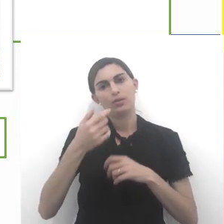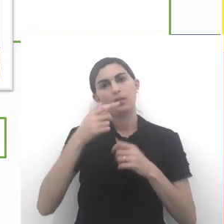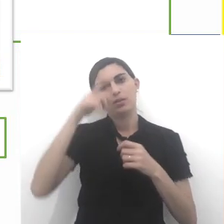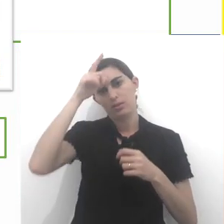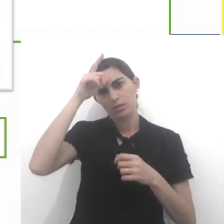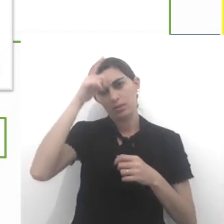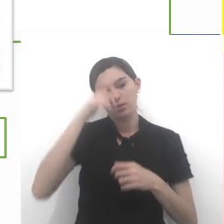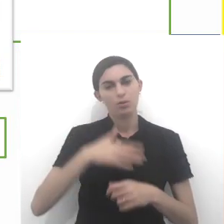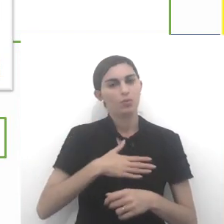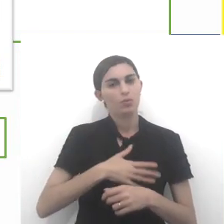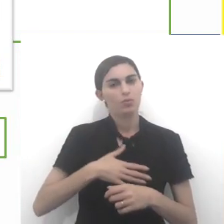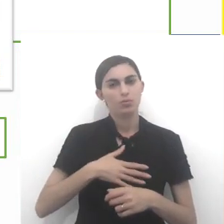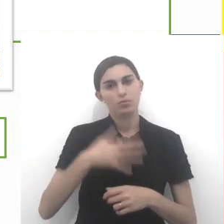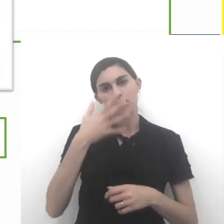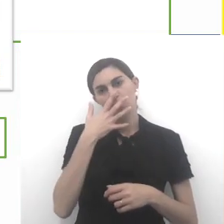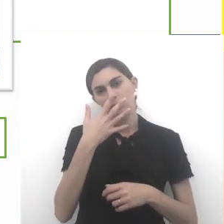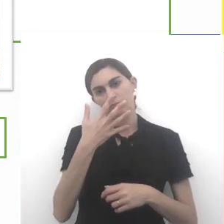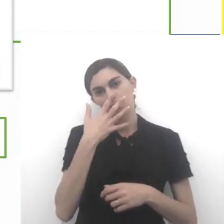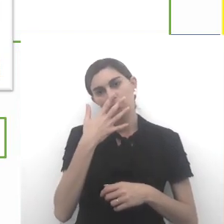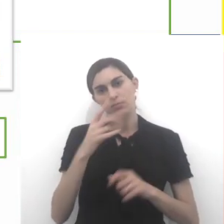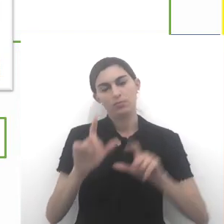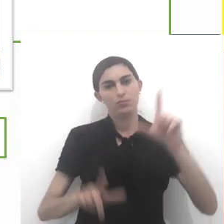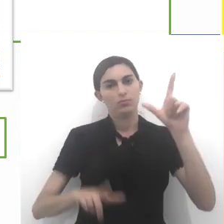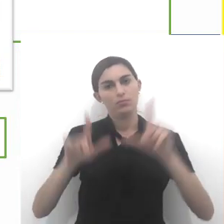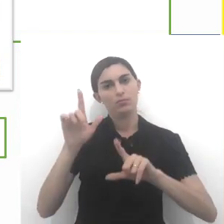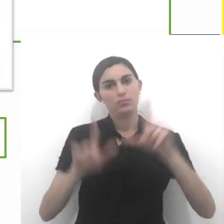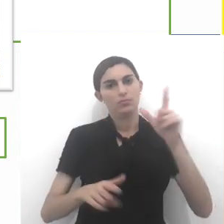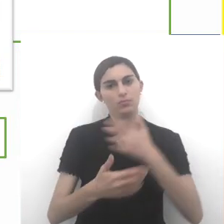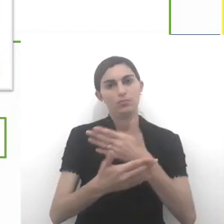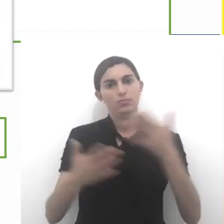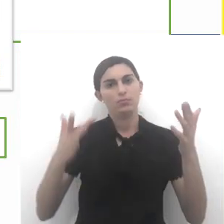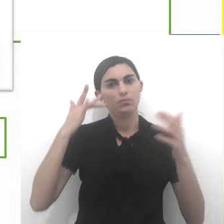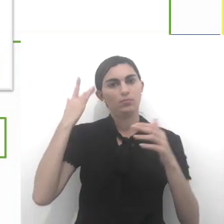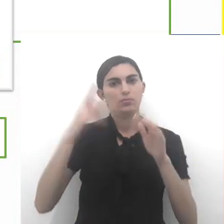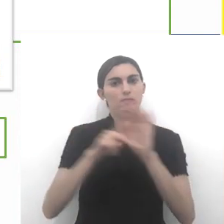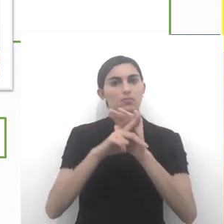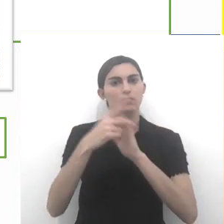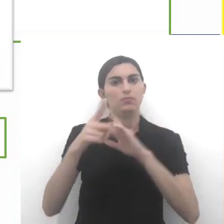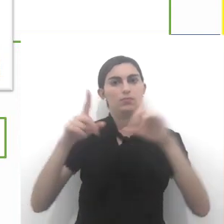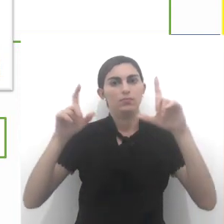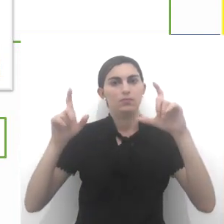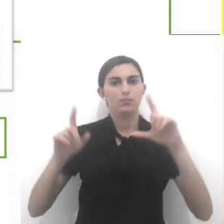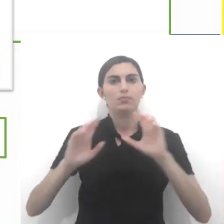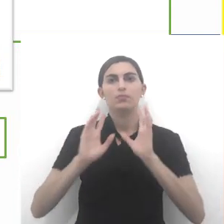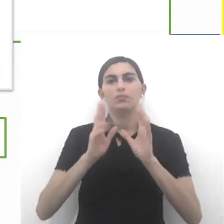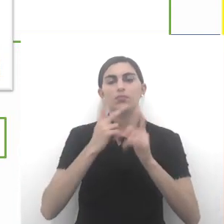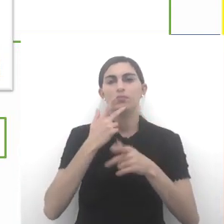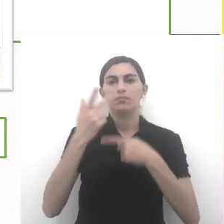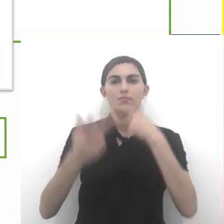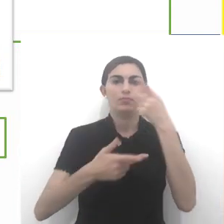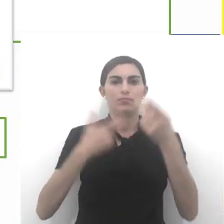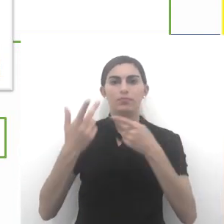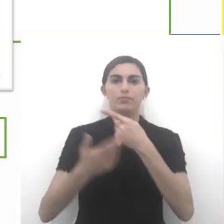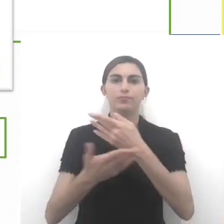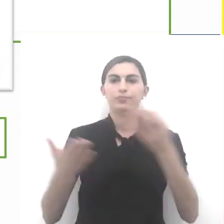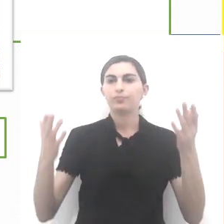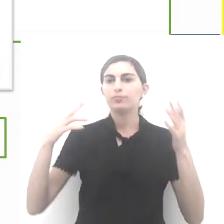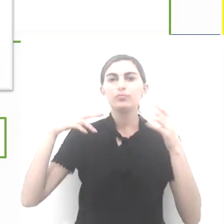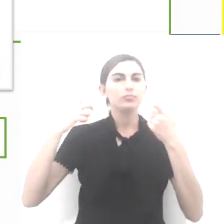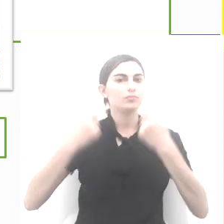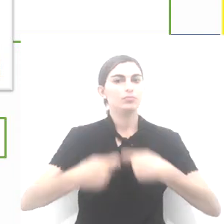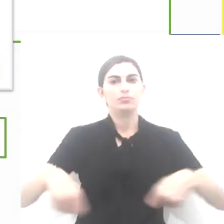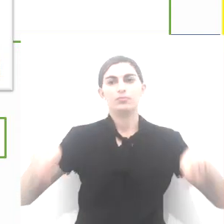líderes. Eu gostaria que vocês observassem na tela. Eu acho que a própria imagem, ela já diz muito,